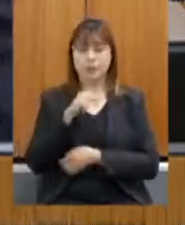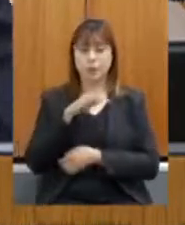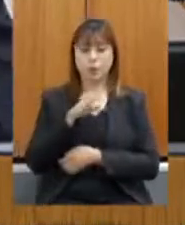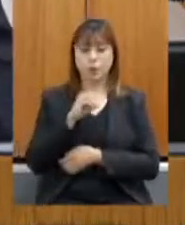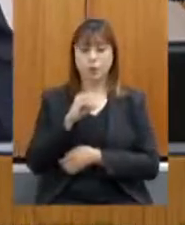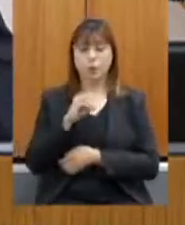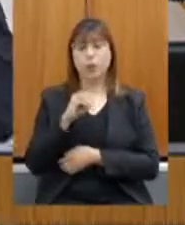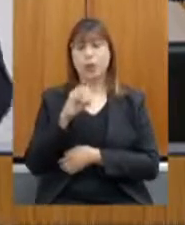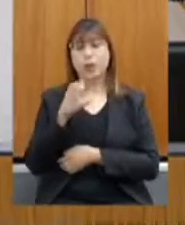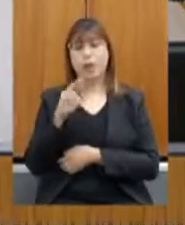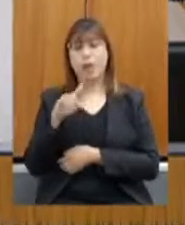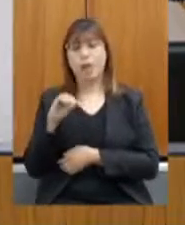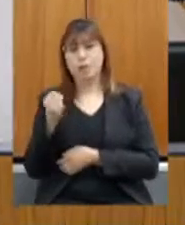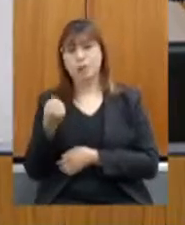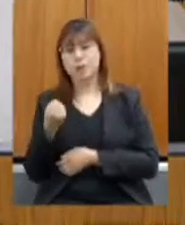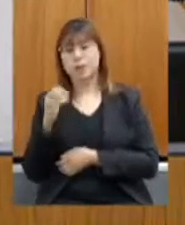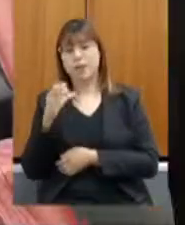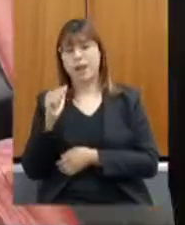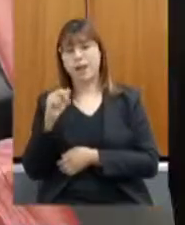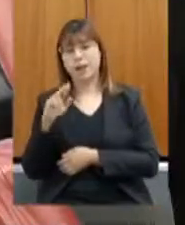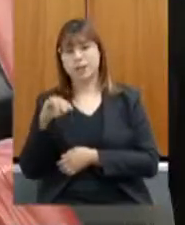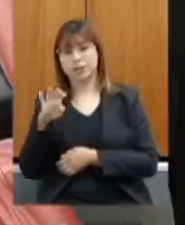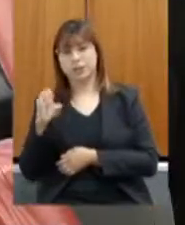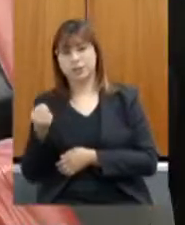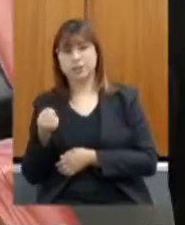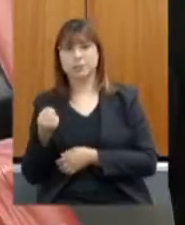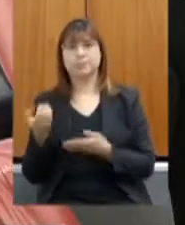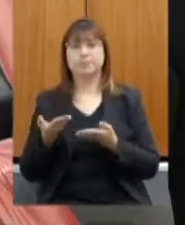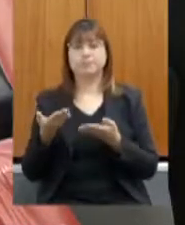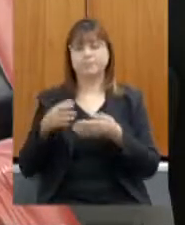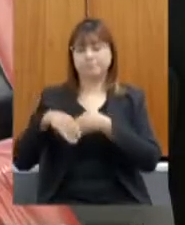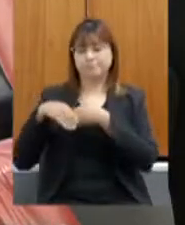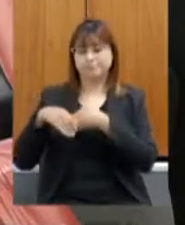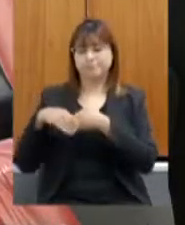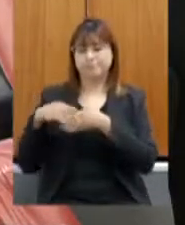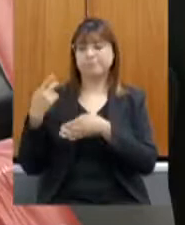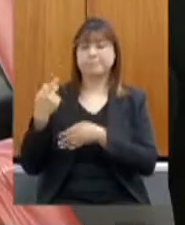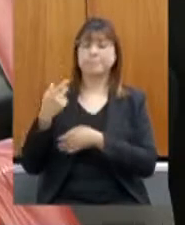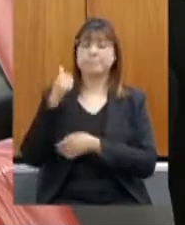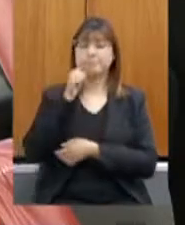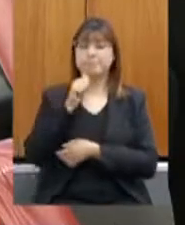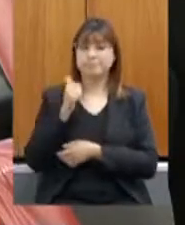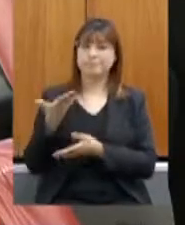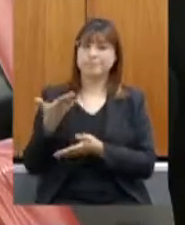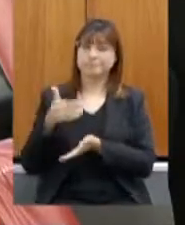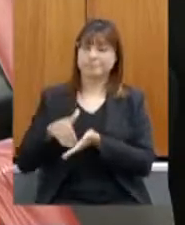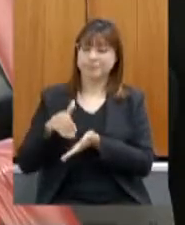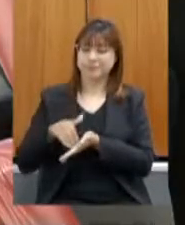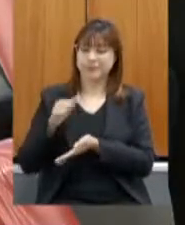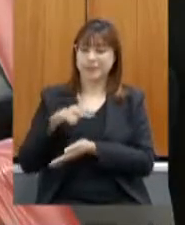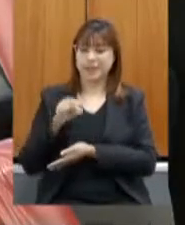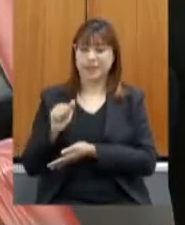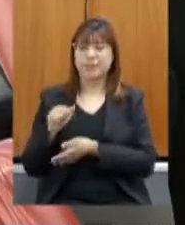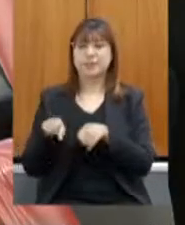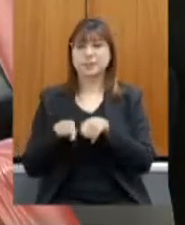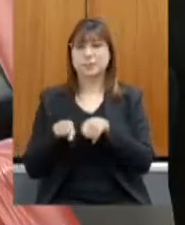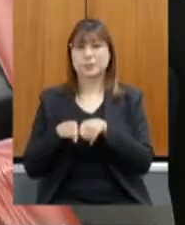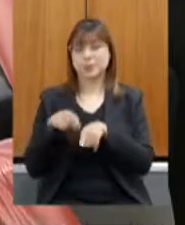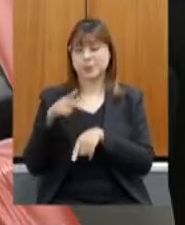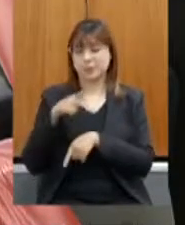Gostaria de cumprimentar a nossa secretária, Ana Maria Vamenti, toda a sua equipe, os novos colegas deputados, presidente,